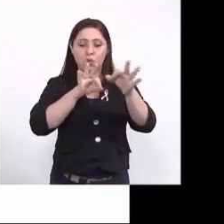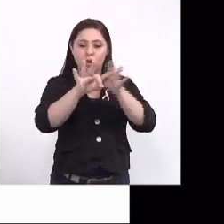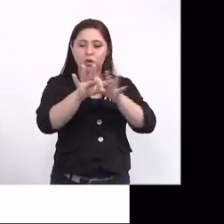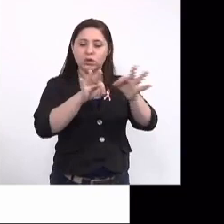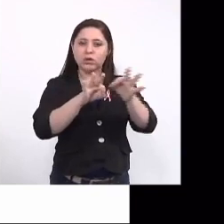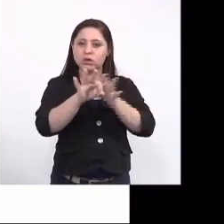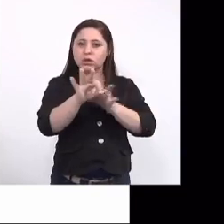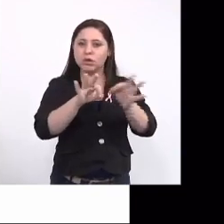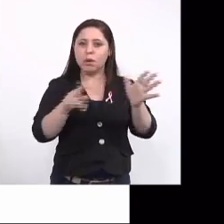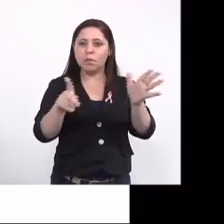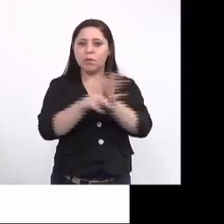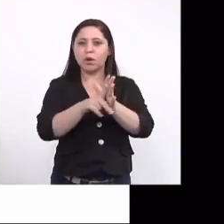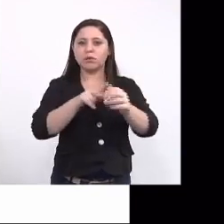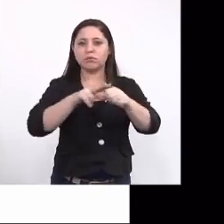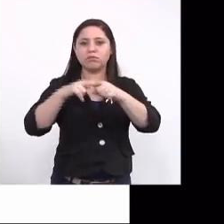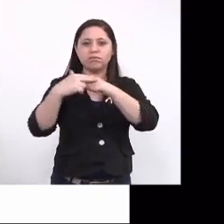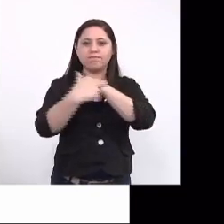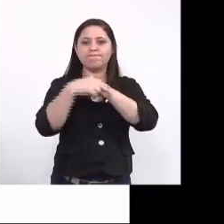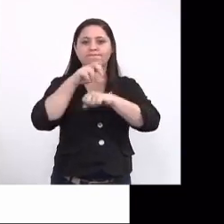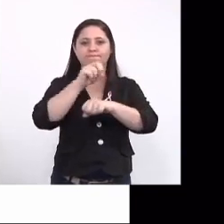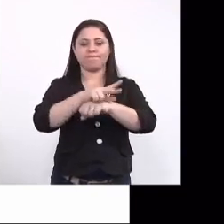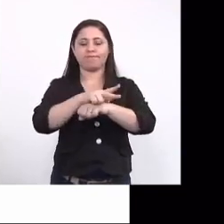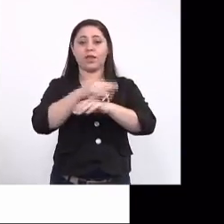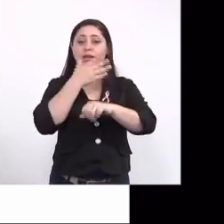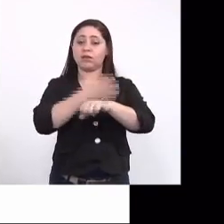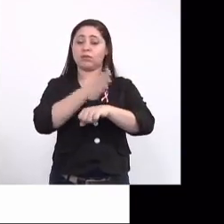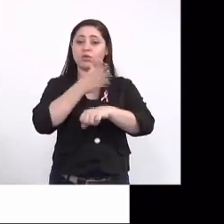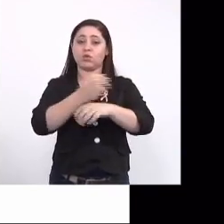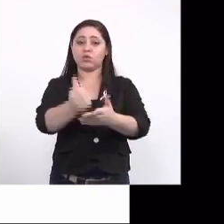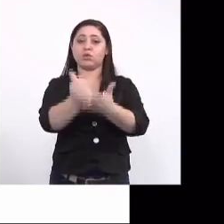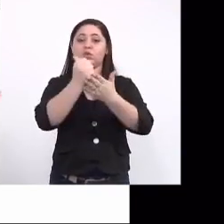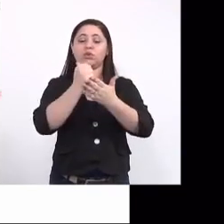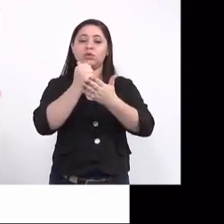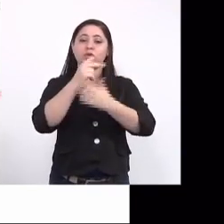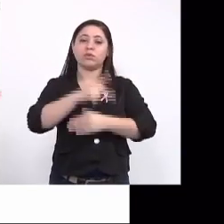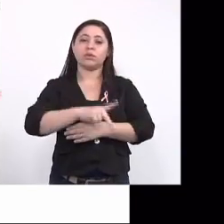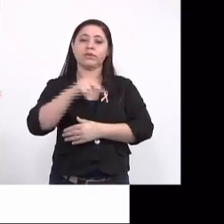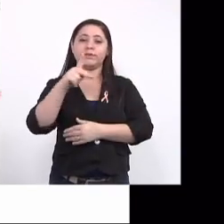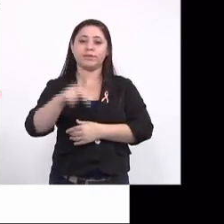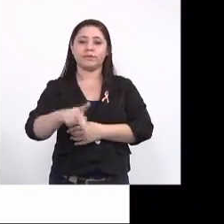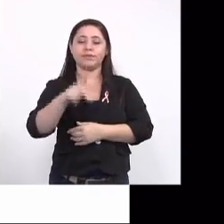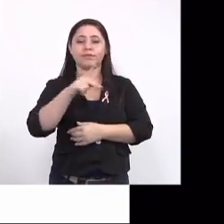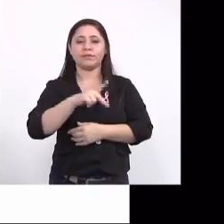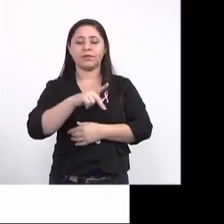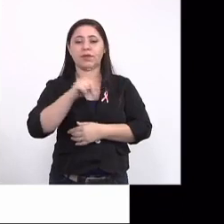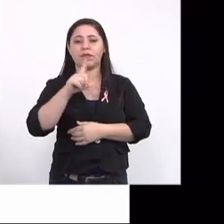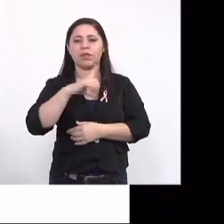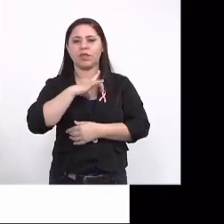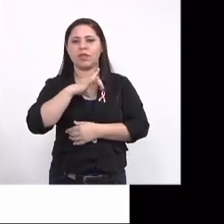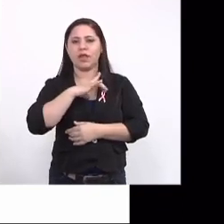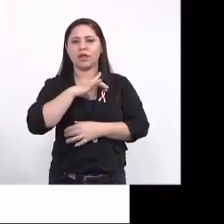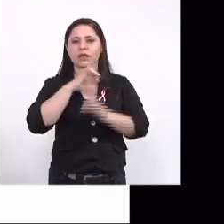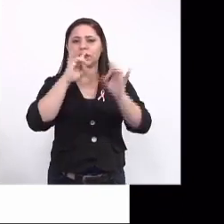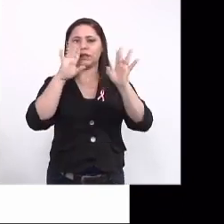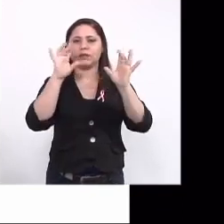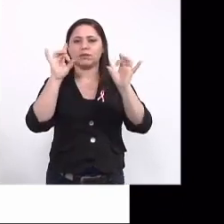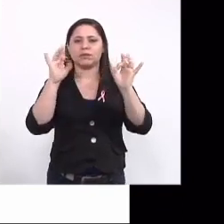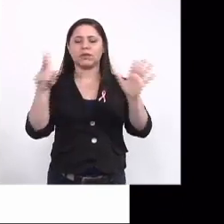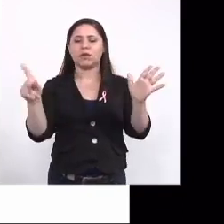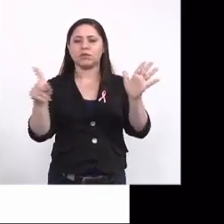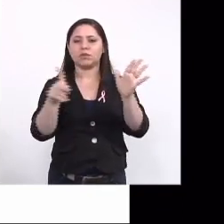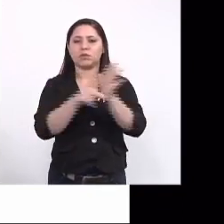específico para a Zika agora essa capacitação a gente trouxe uma professora que tem uma especialidade